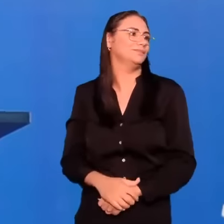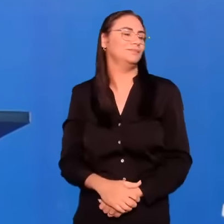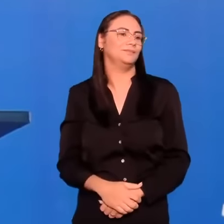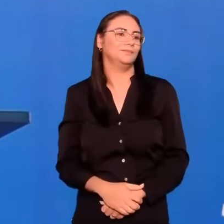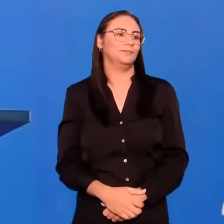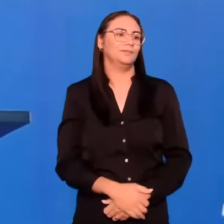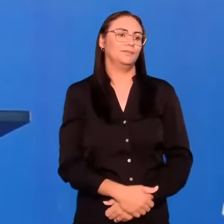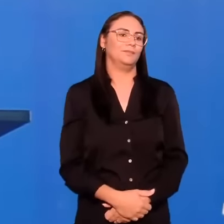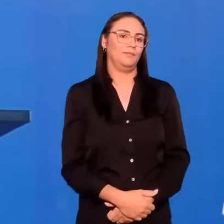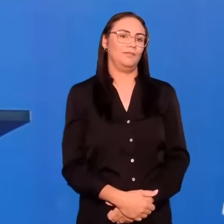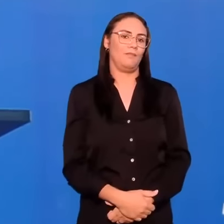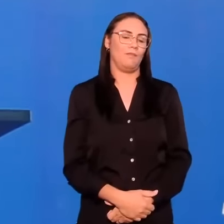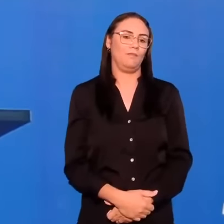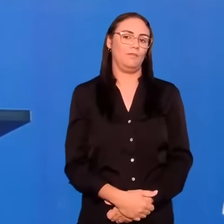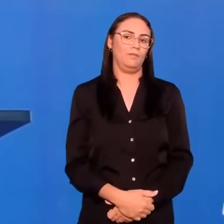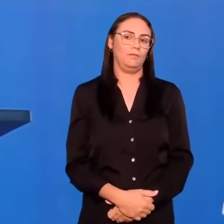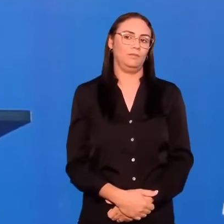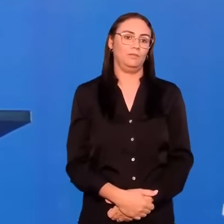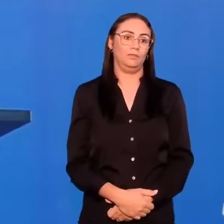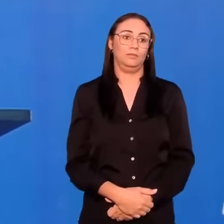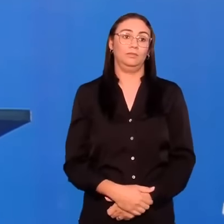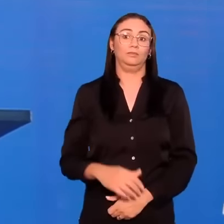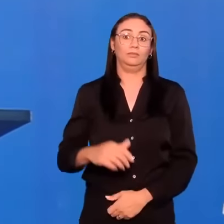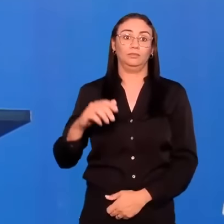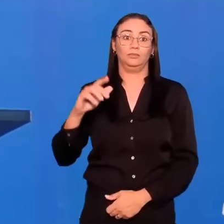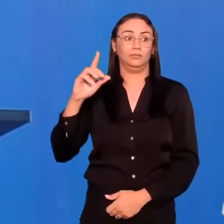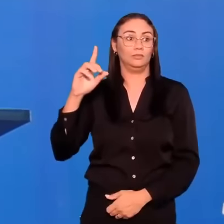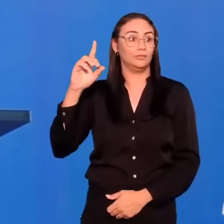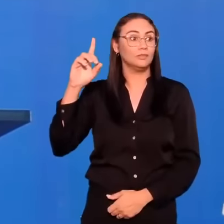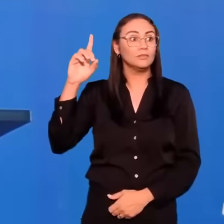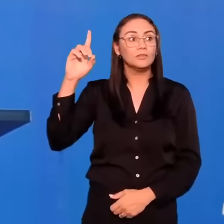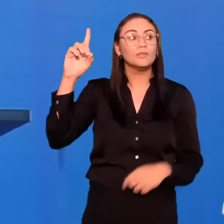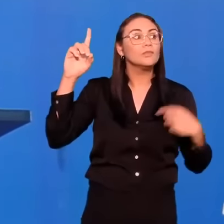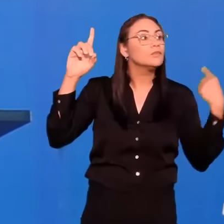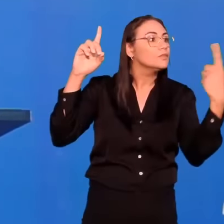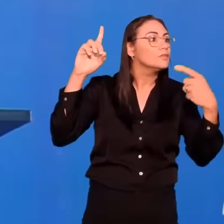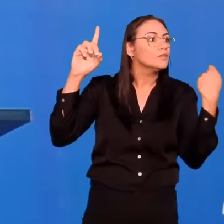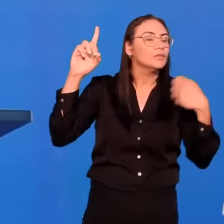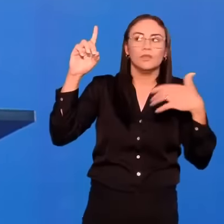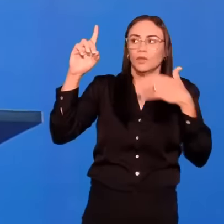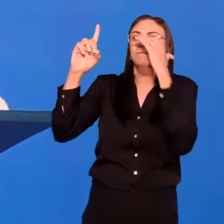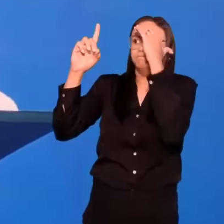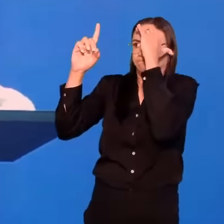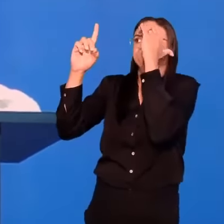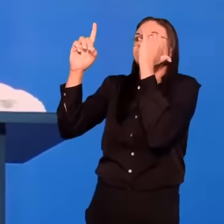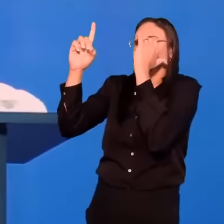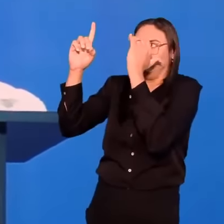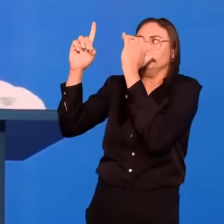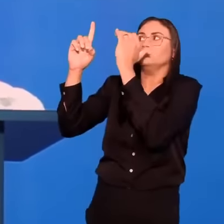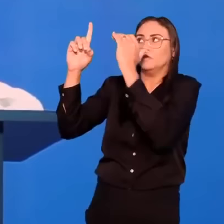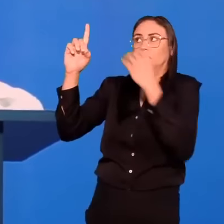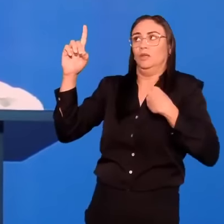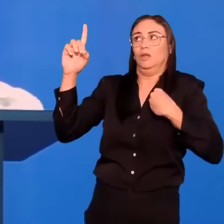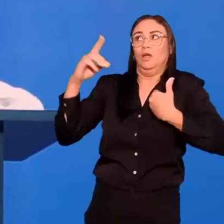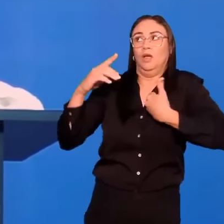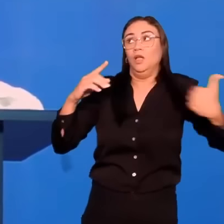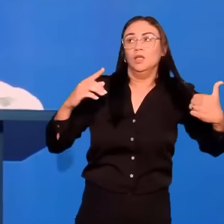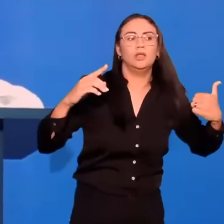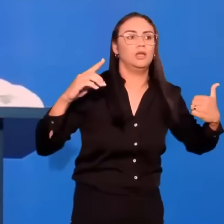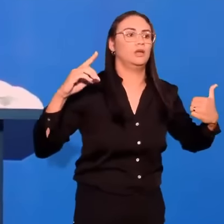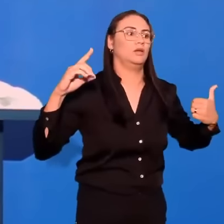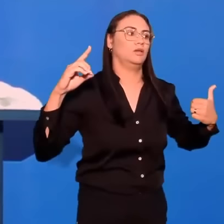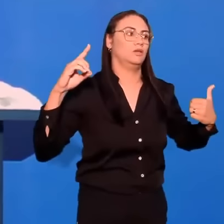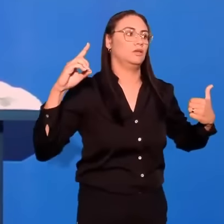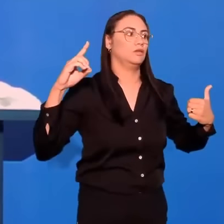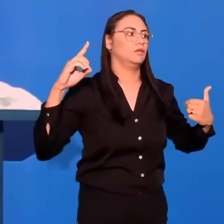O ele está dizendo aqui? Deus tem que ser temido. Por esse tipo de pecado. Eu